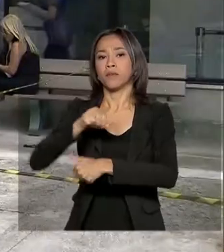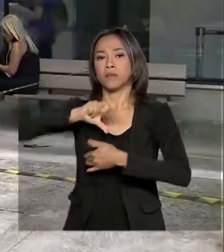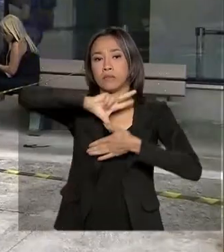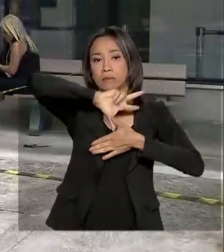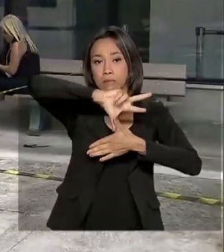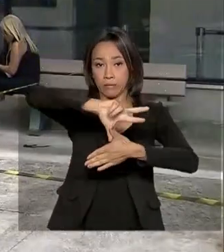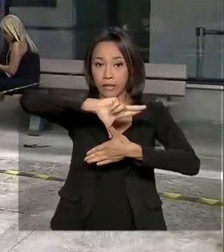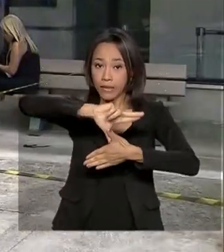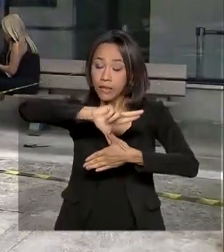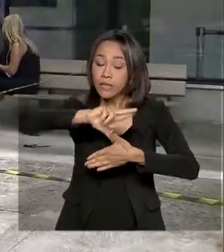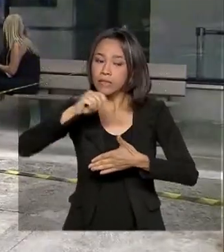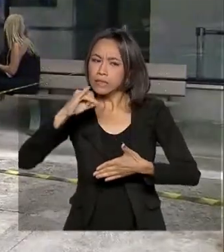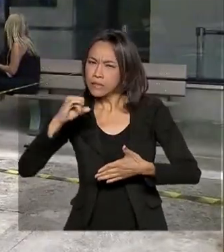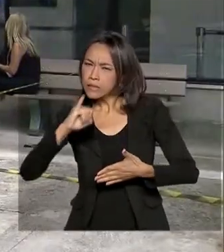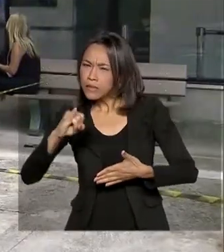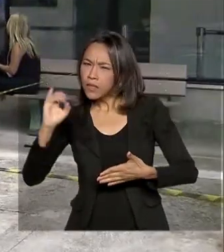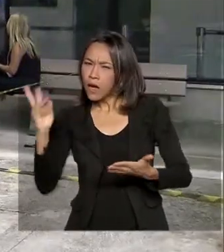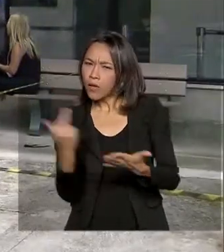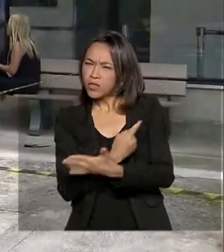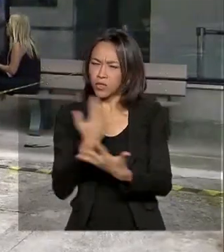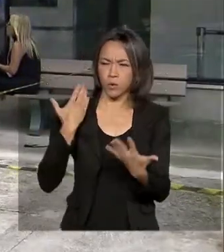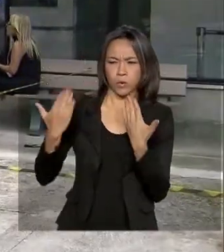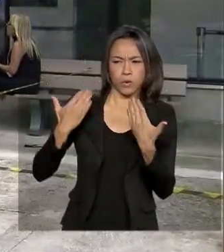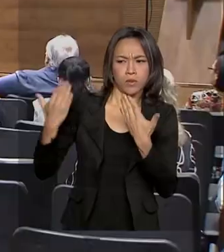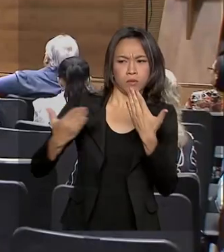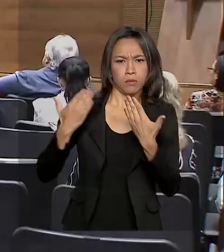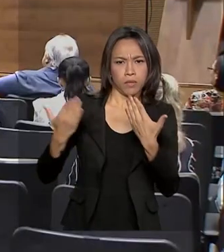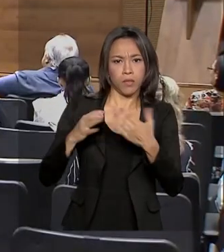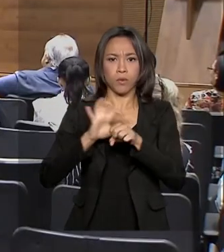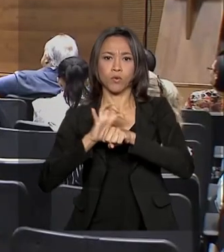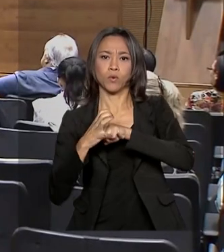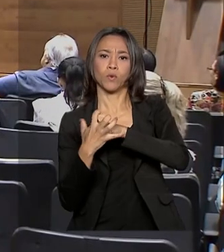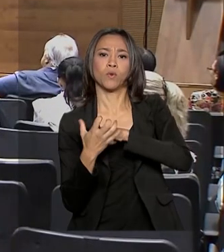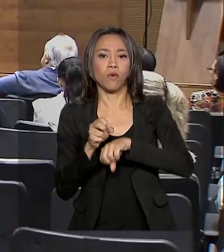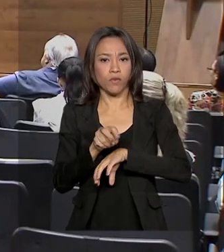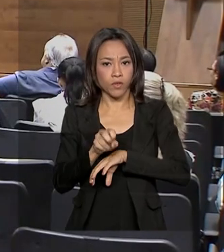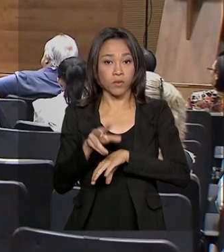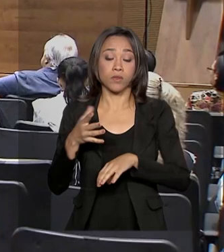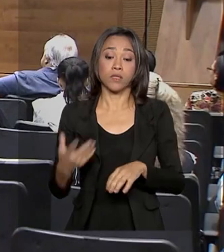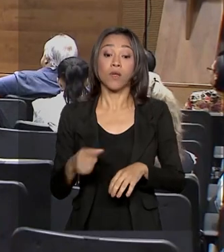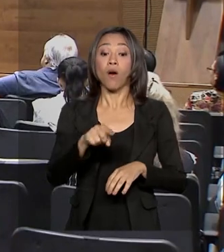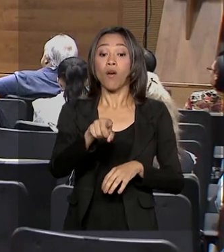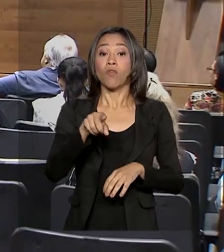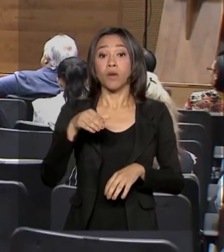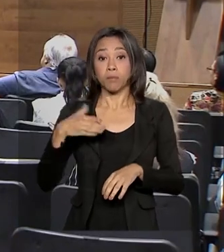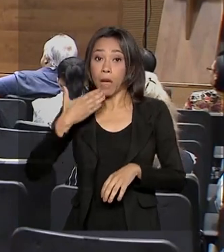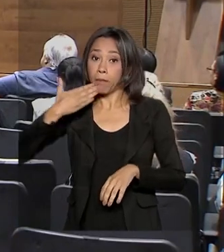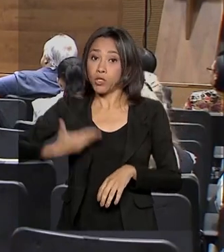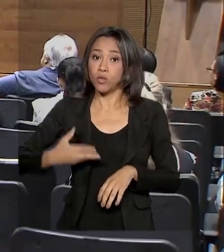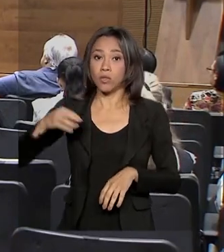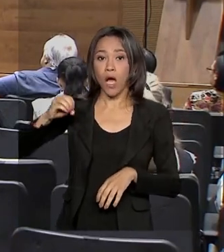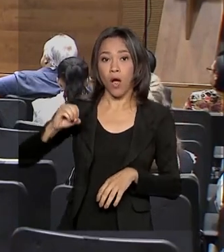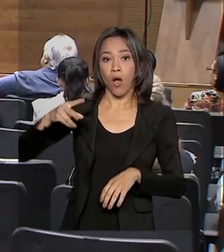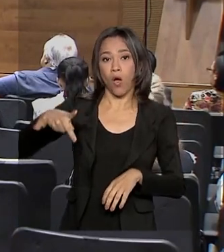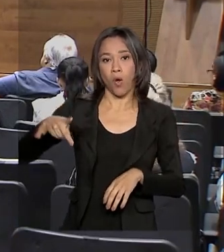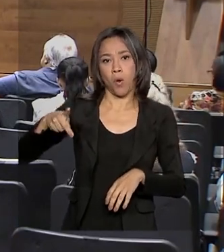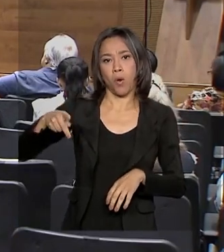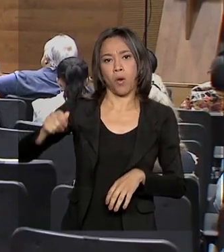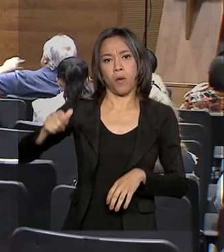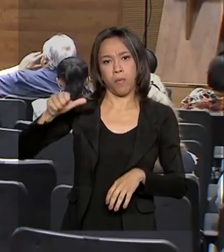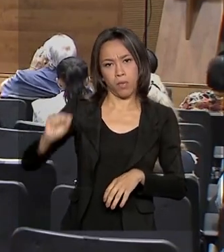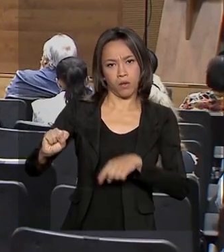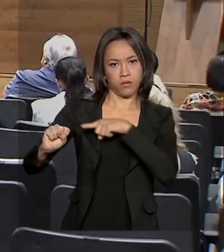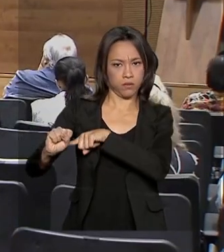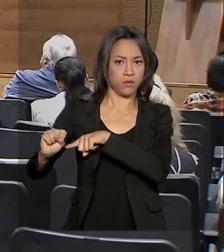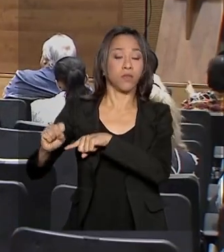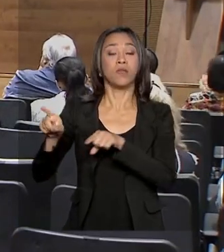assistência aos casos suspeitos de infecção pelo coronavírus. O treinamento foi realizado a pedido da OPAS, a Organização Pan-Americana da